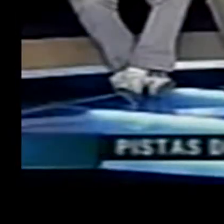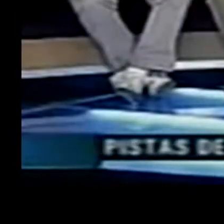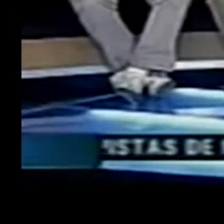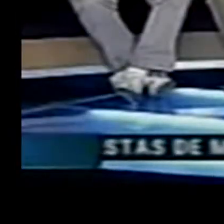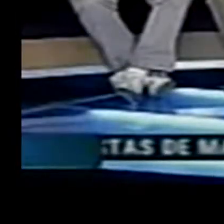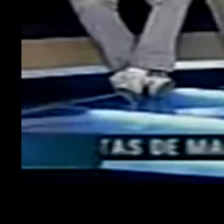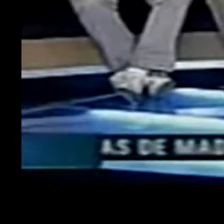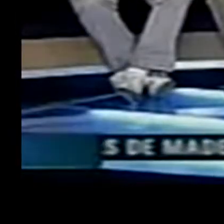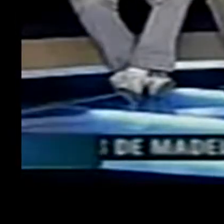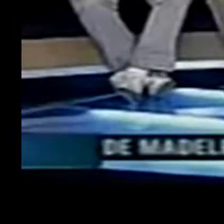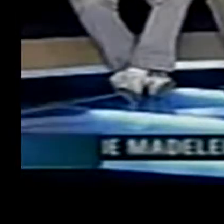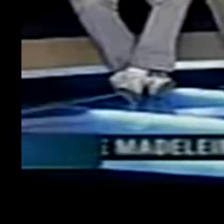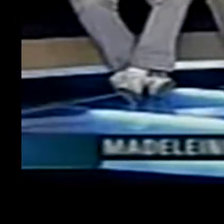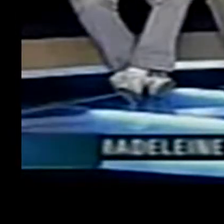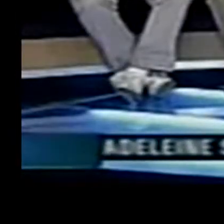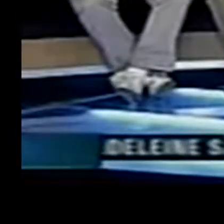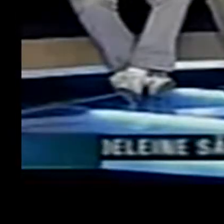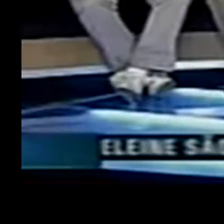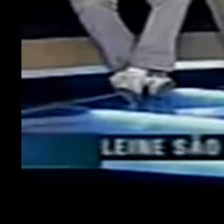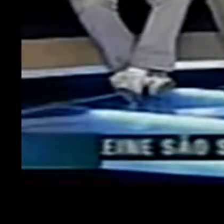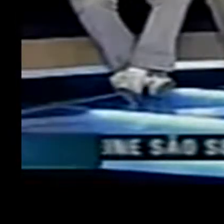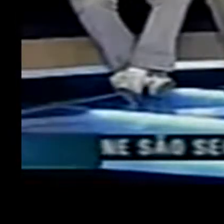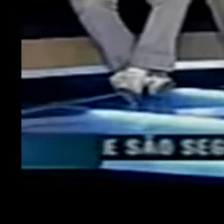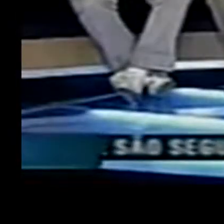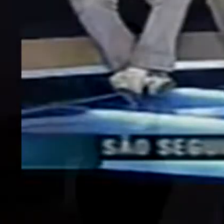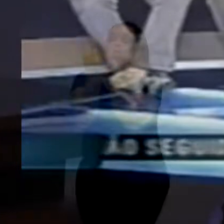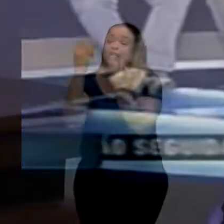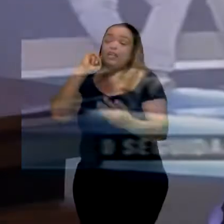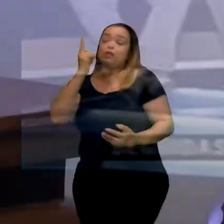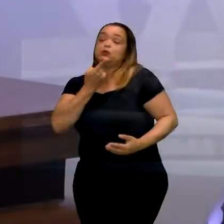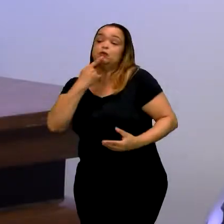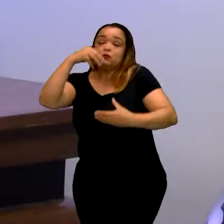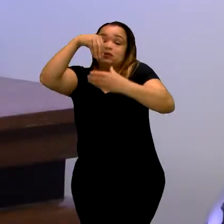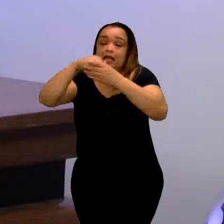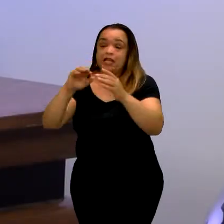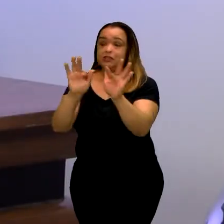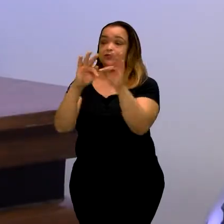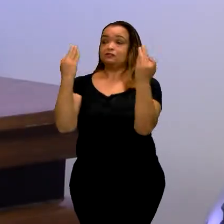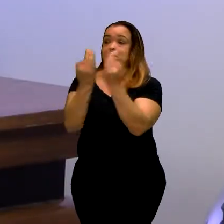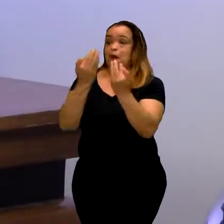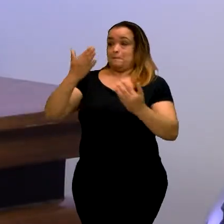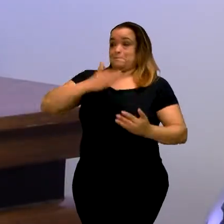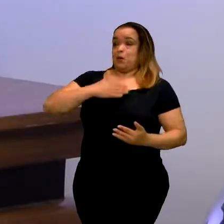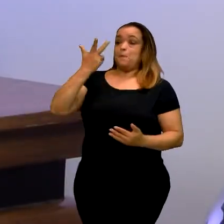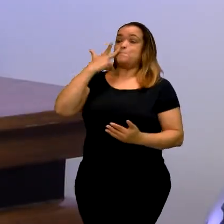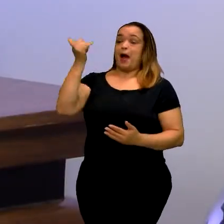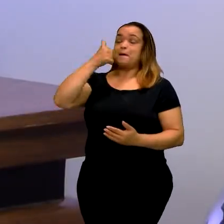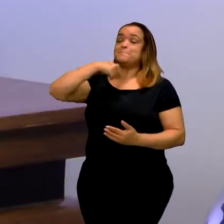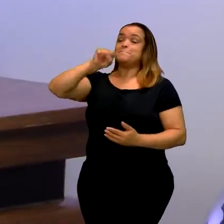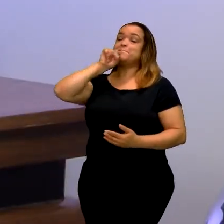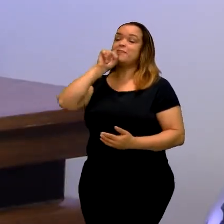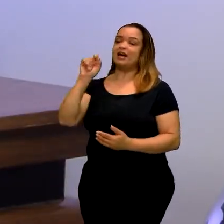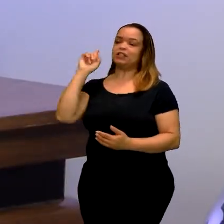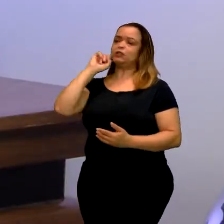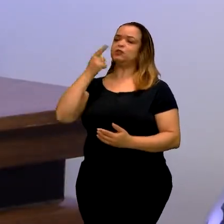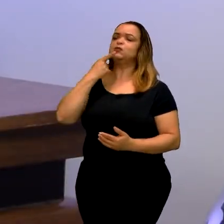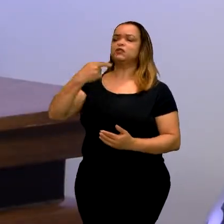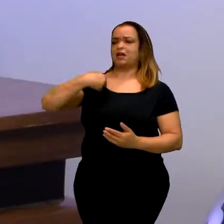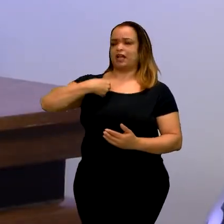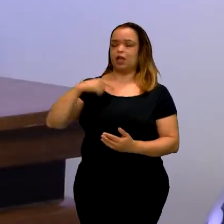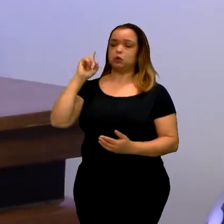terceira geração de surdos na sua família, é isso? Exato. Meus pais são surdos, eu sou surda de perda bilateral,